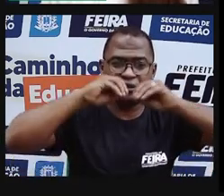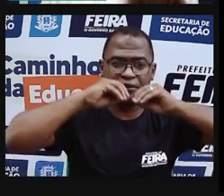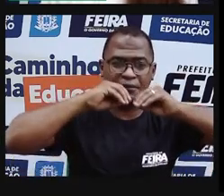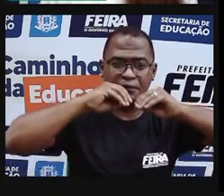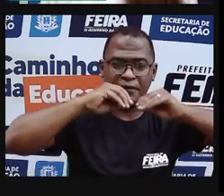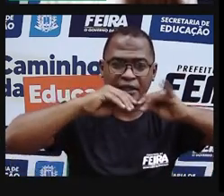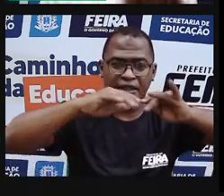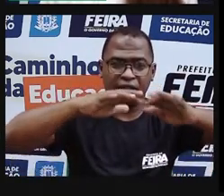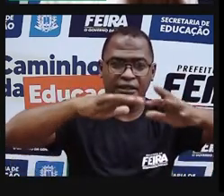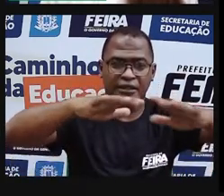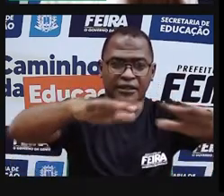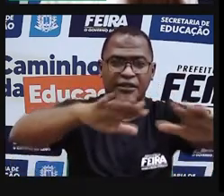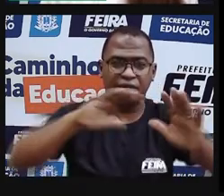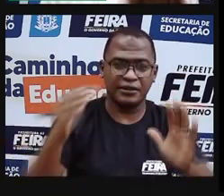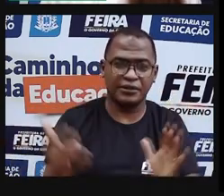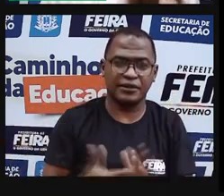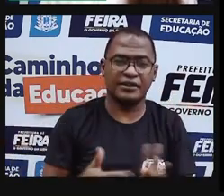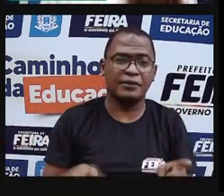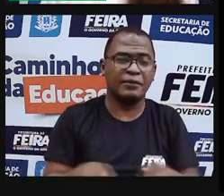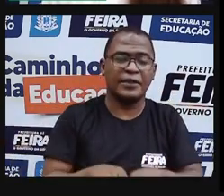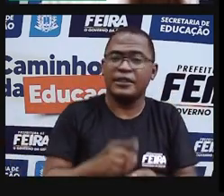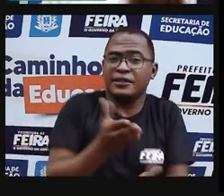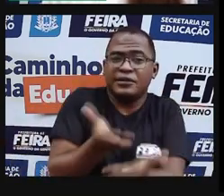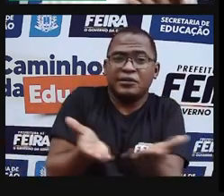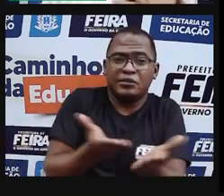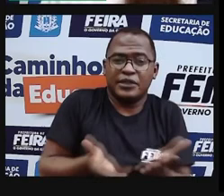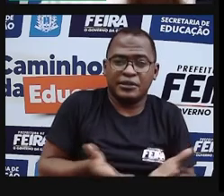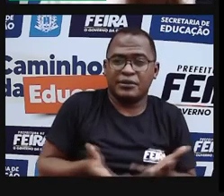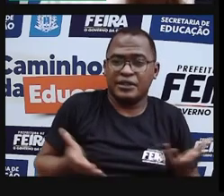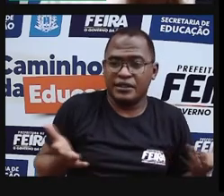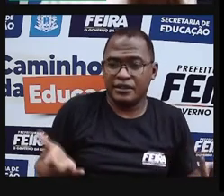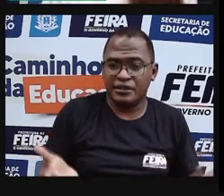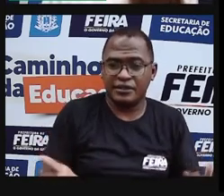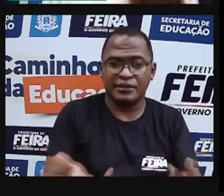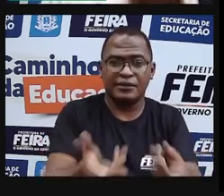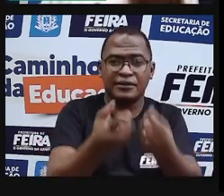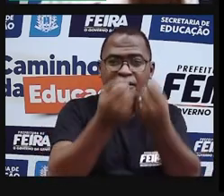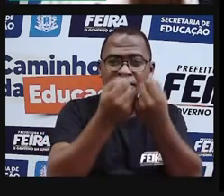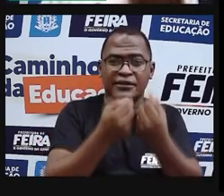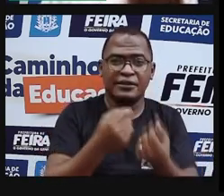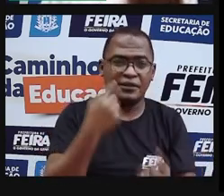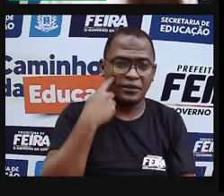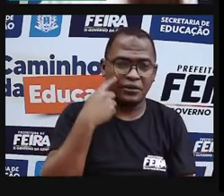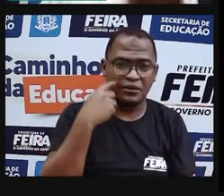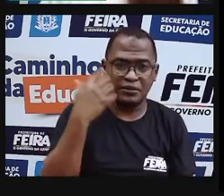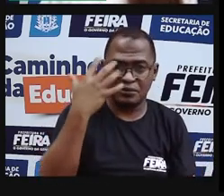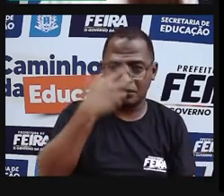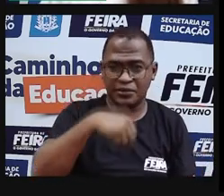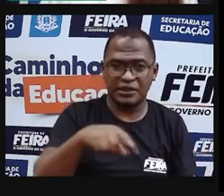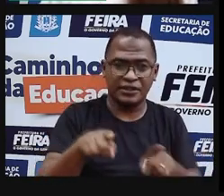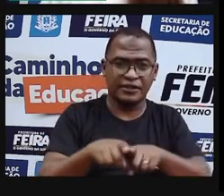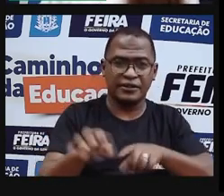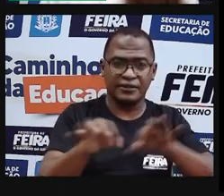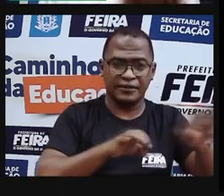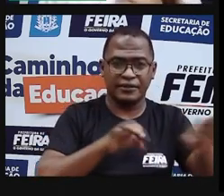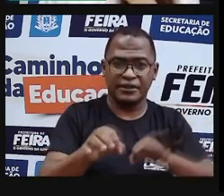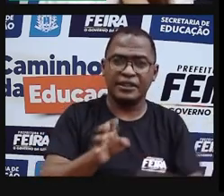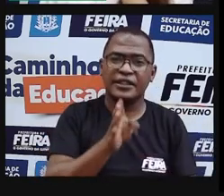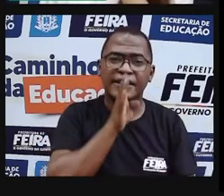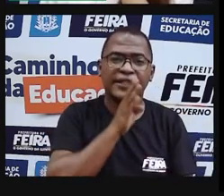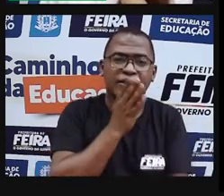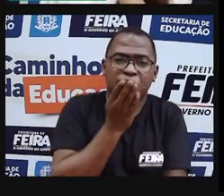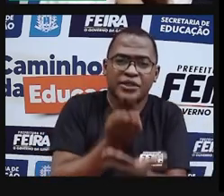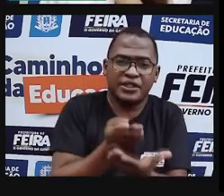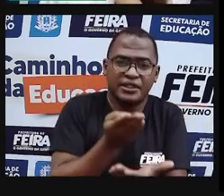arretada, mas não deixando de ter essa delicadeza. Olha que traços bonitos dessa artista. Quem quiser conhecer, gente,